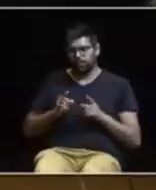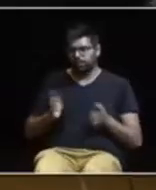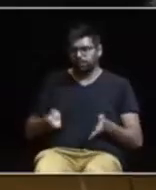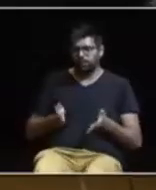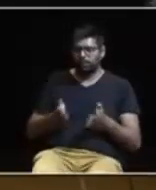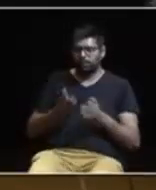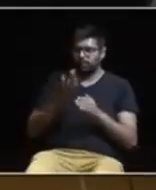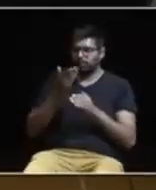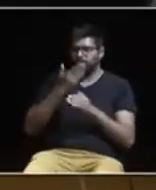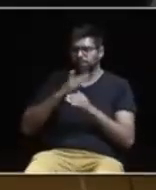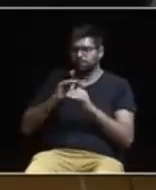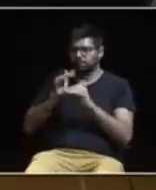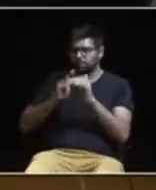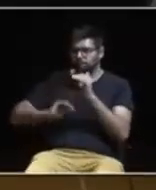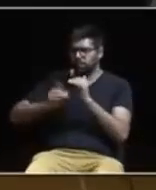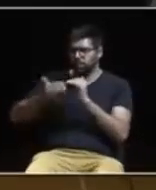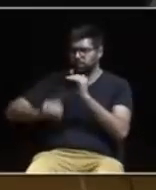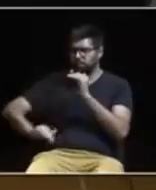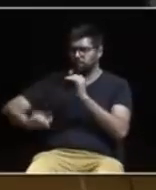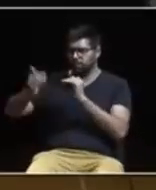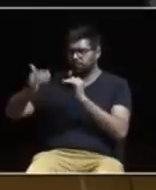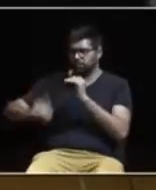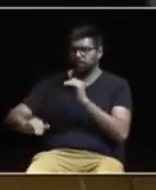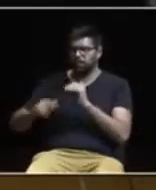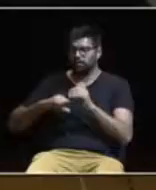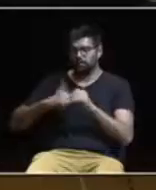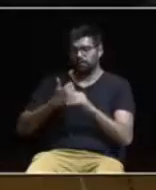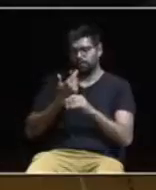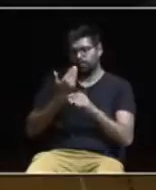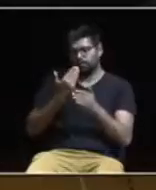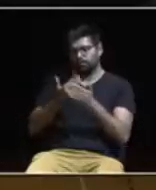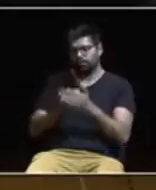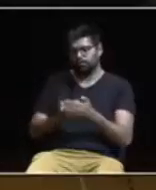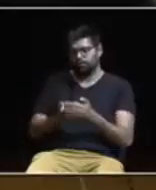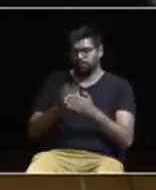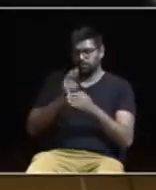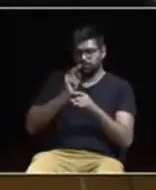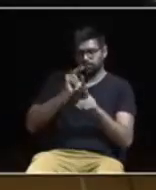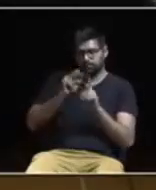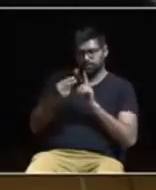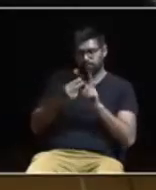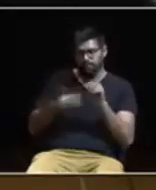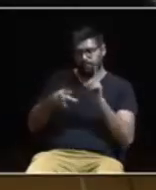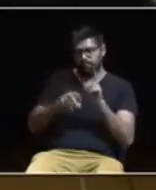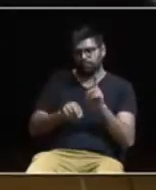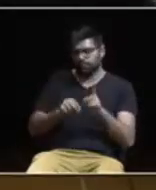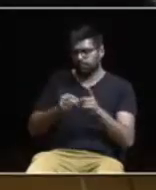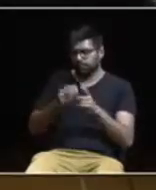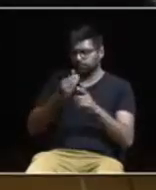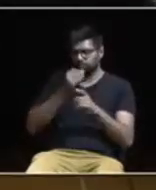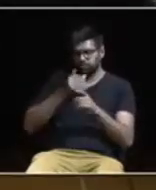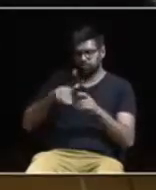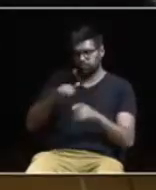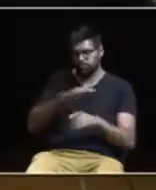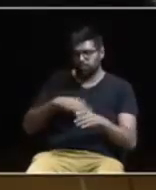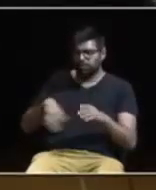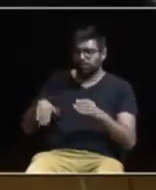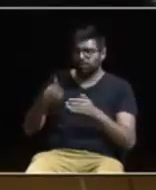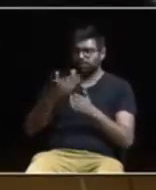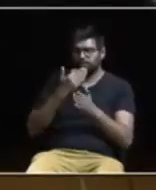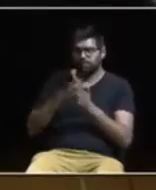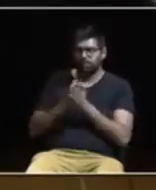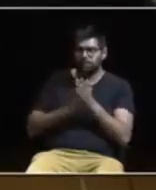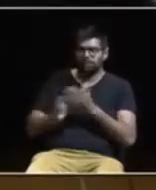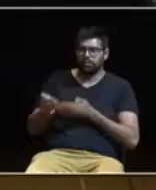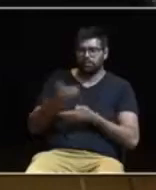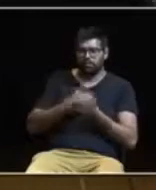insustentabilidade do seu uso. O que os verdes propõem é uma outra visão sobre o solo da cidade, uma visão que encara este recurso como